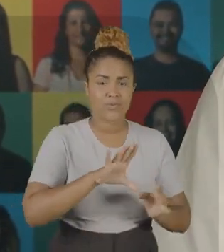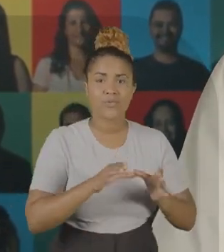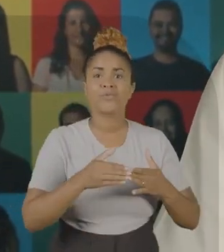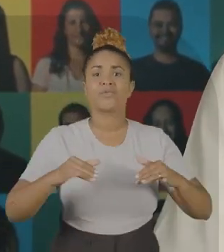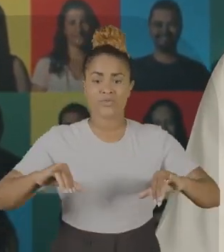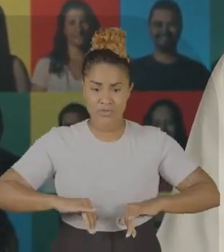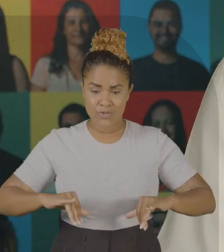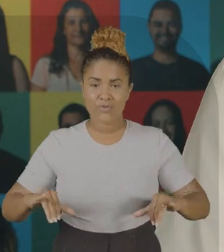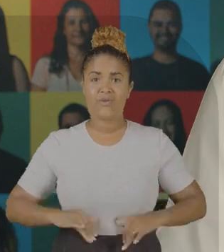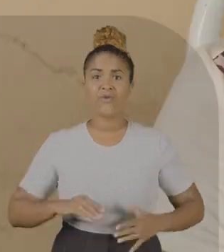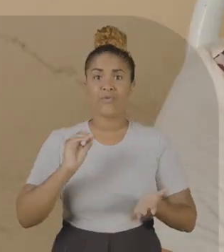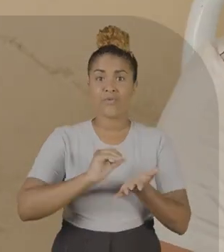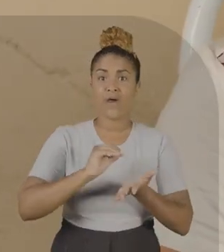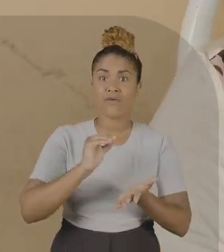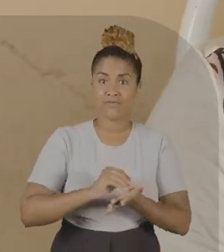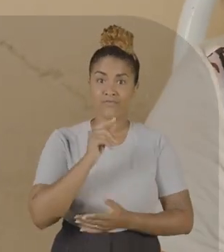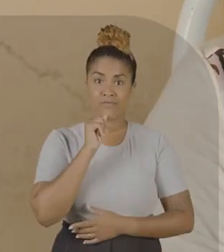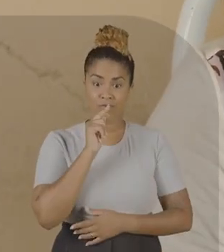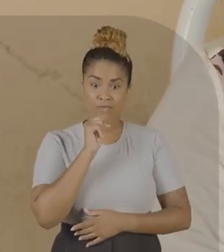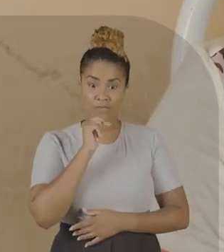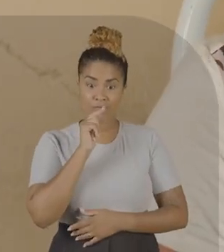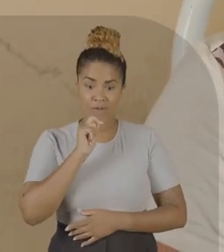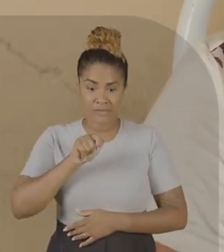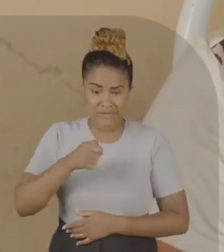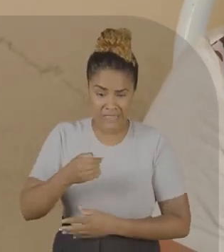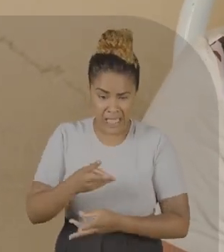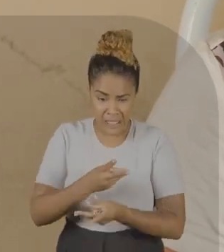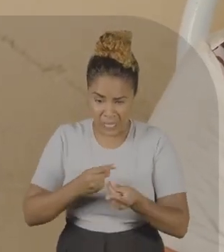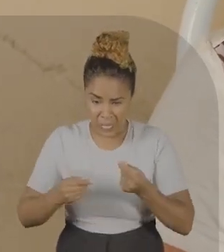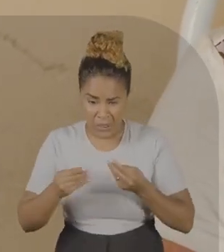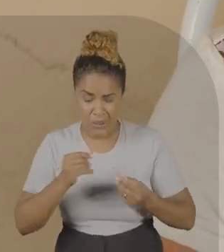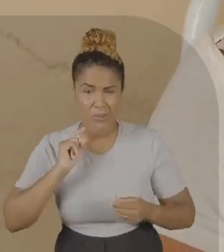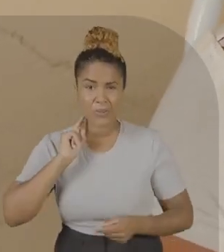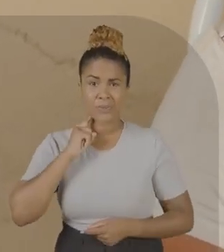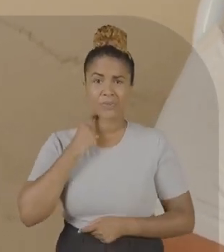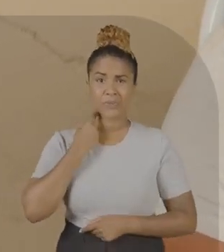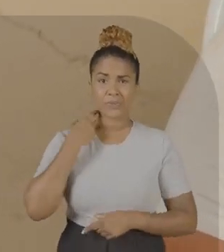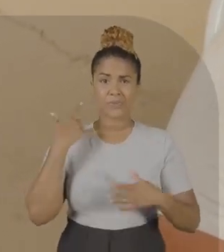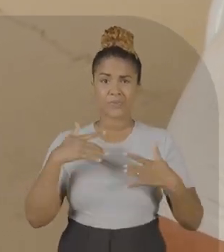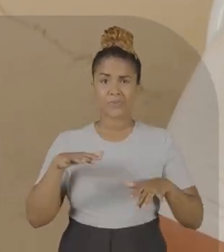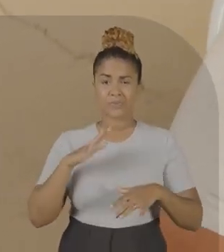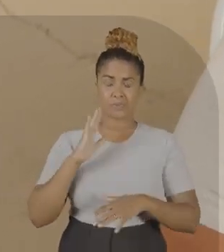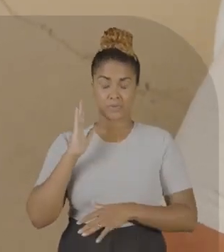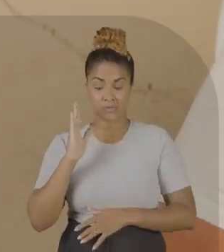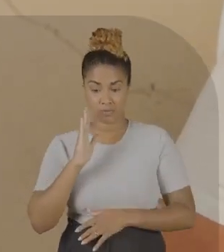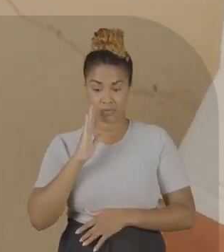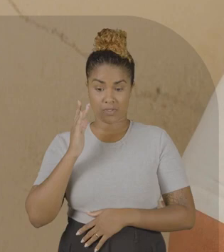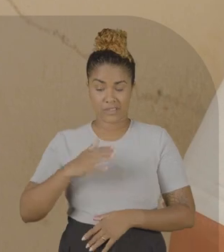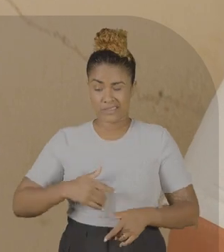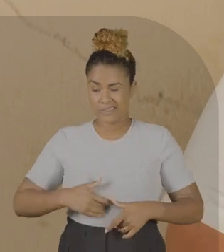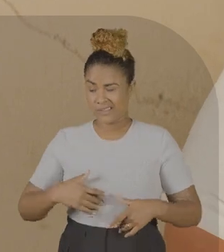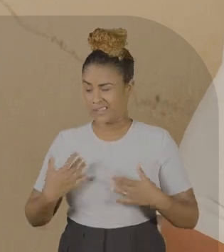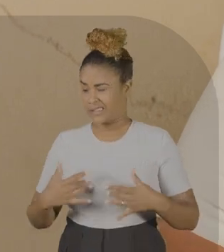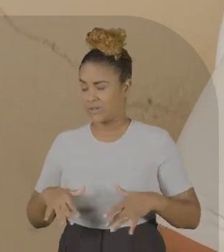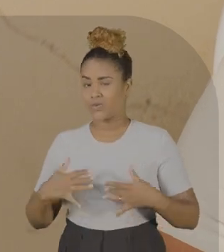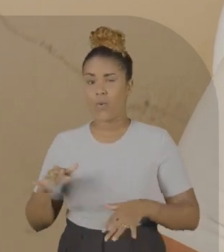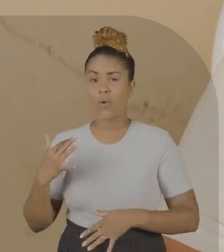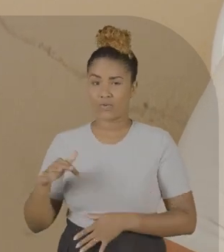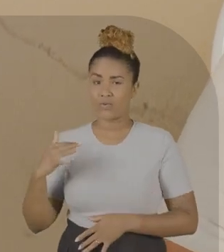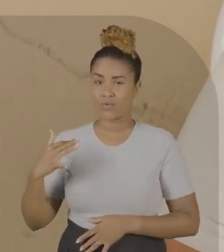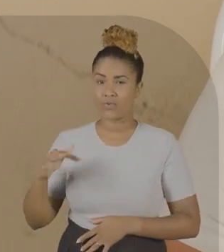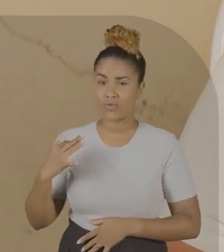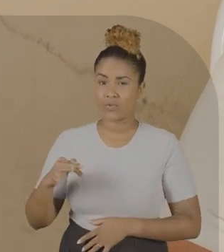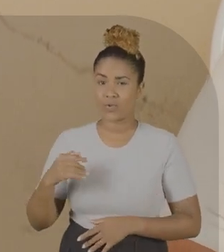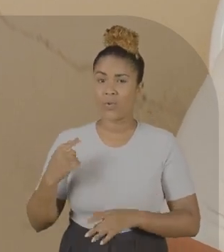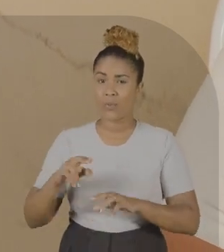está sofrendo com a falta de água. Às vezes chega aquela água nas torneiras, chega muito barrenta, a gente passa mal. Outro dia me deu dor de barriga e fui parar no